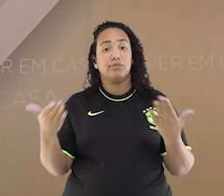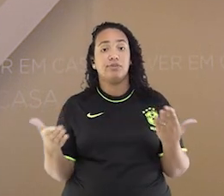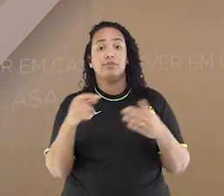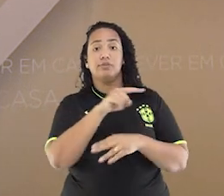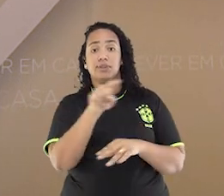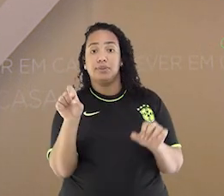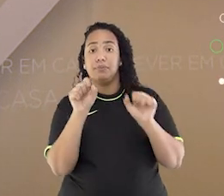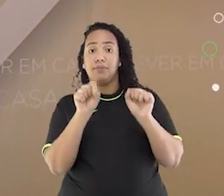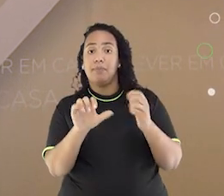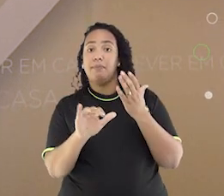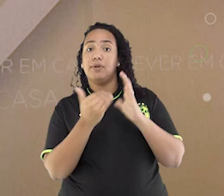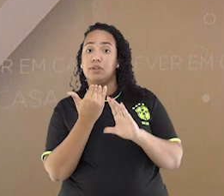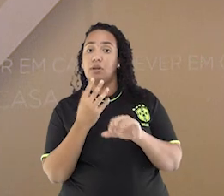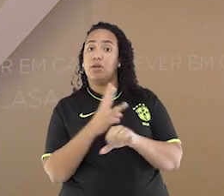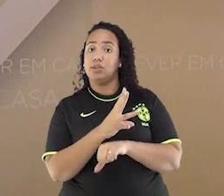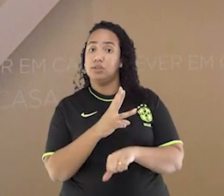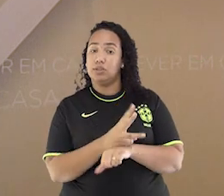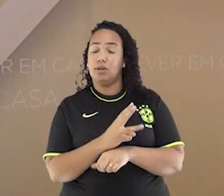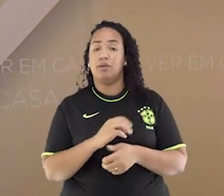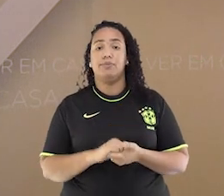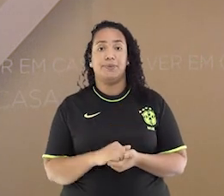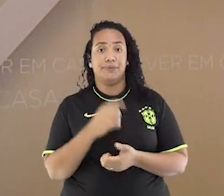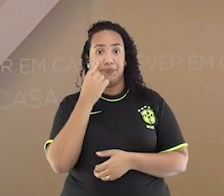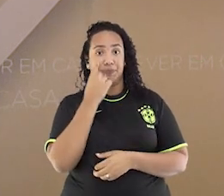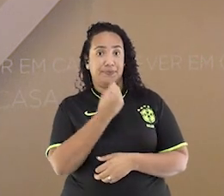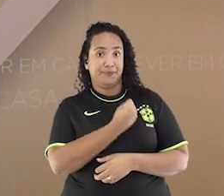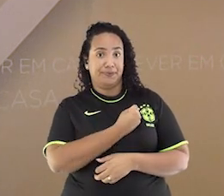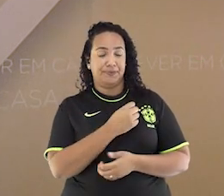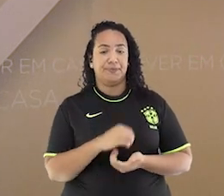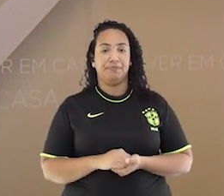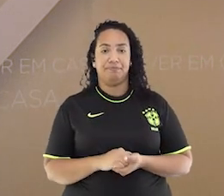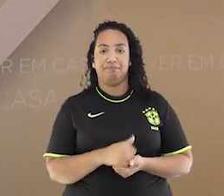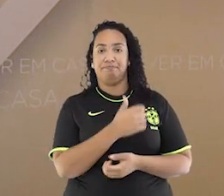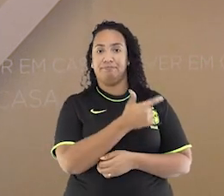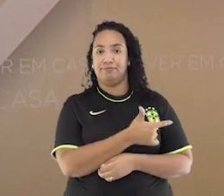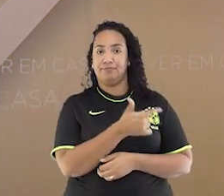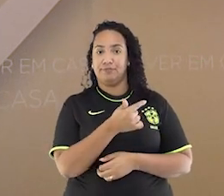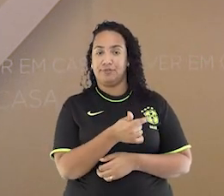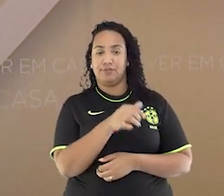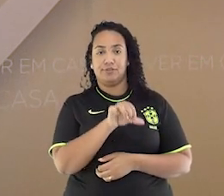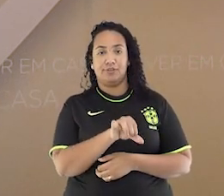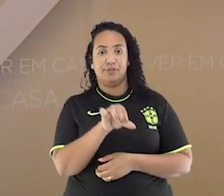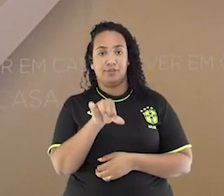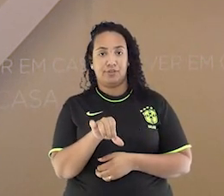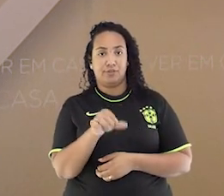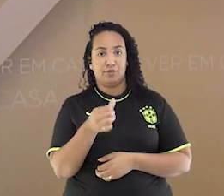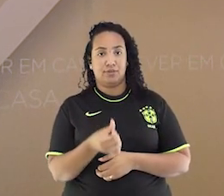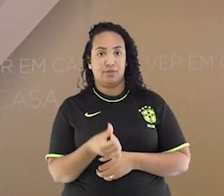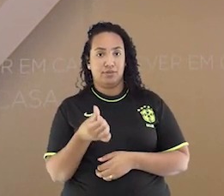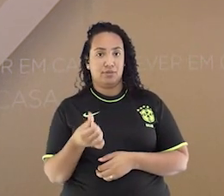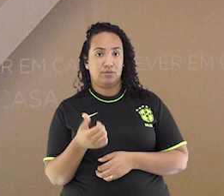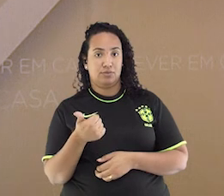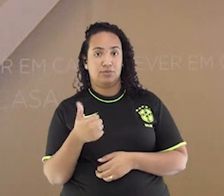enviar para o nosso WhatsApp. Anote o número. 27 99 66